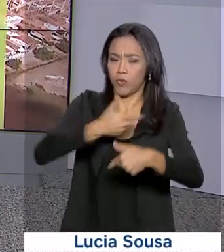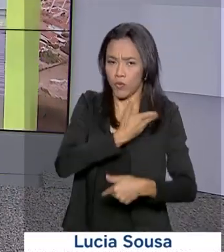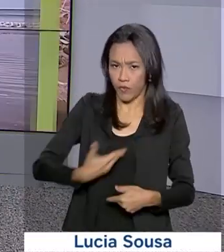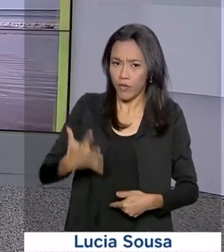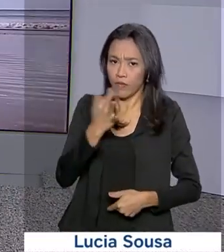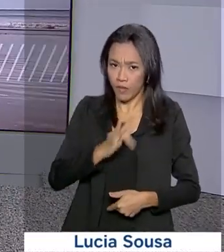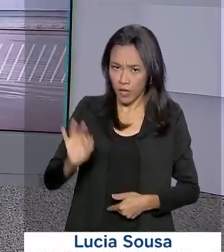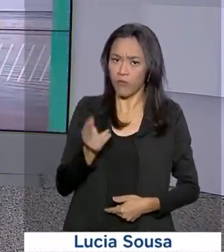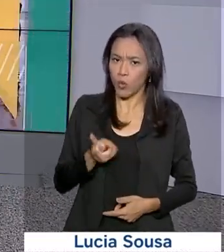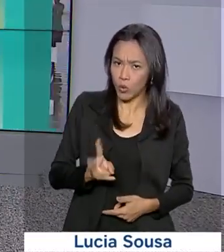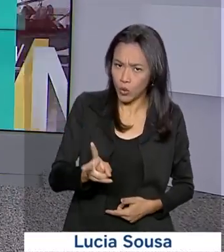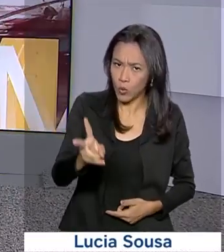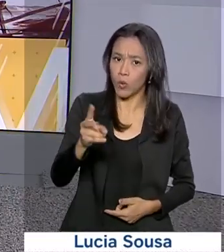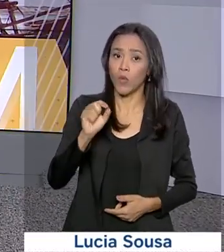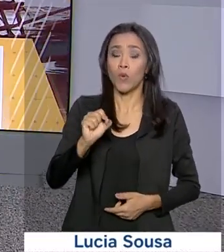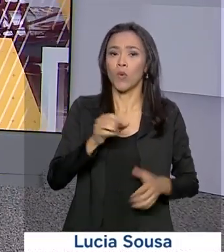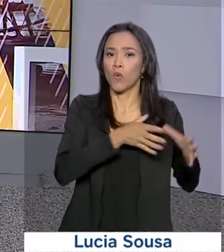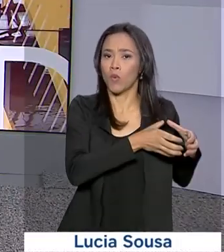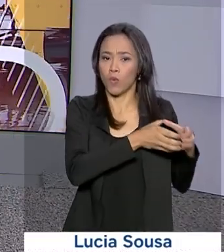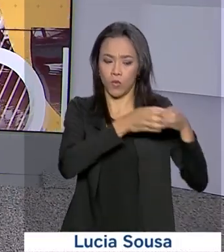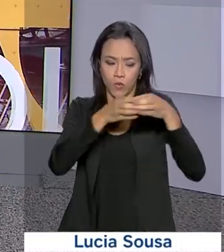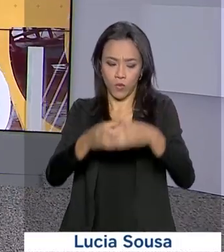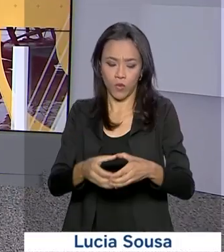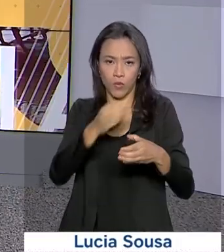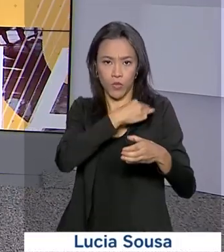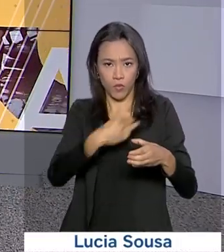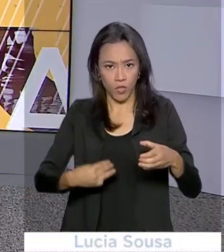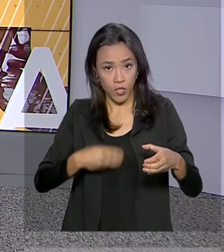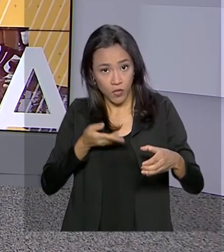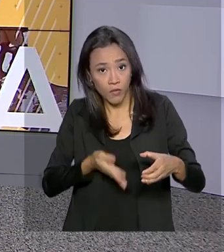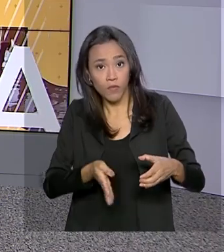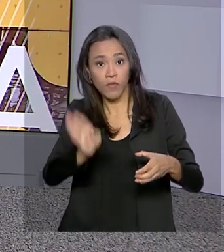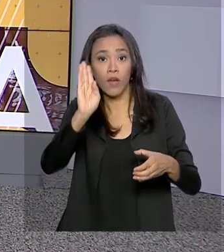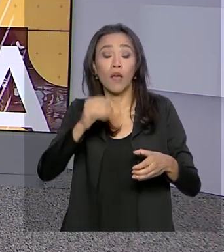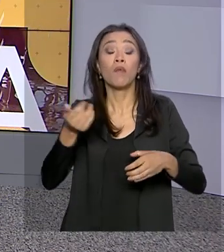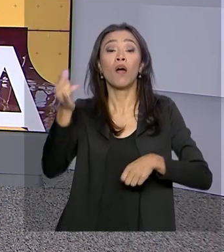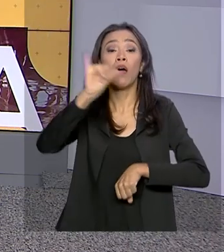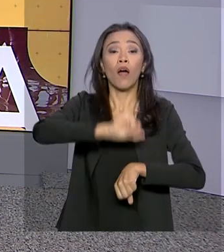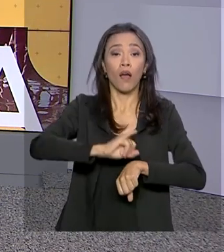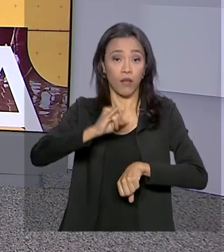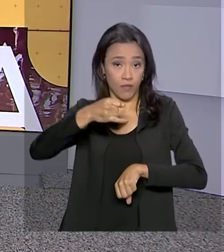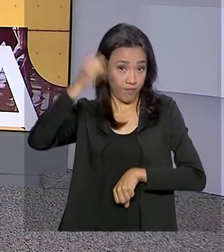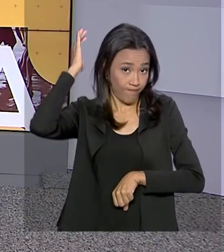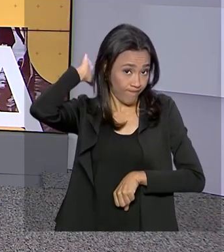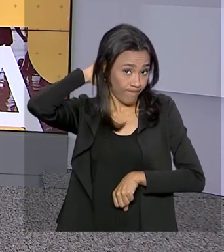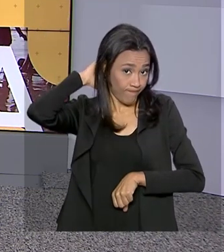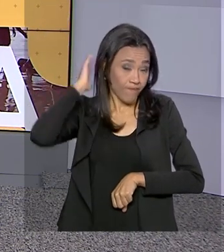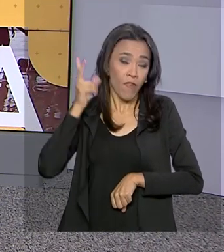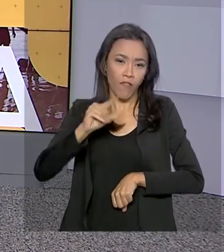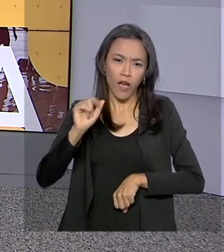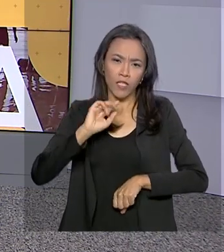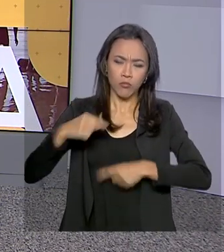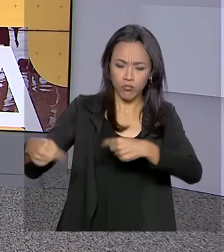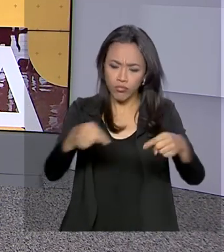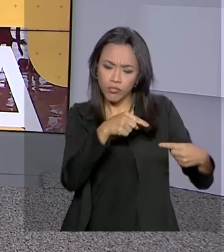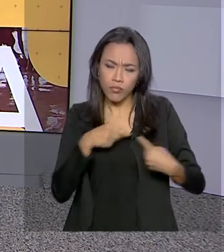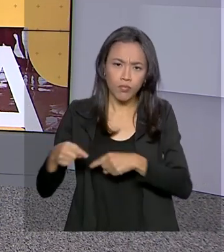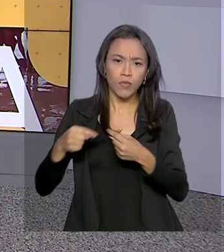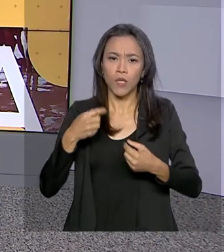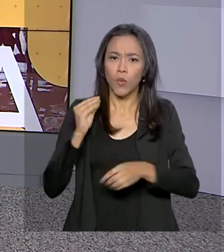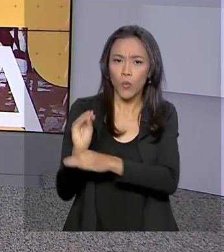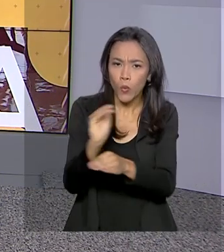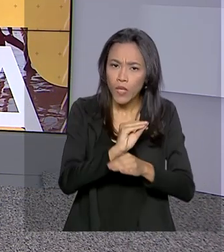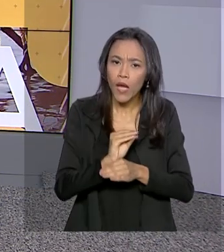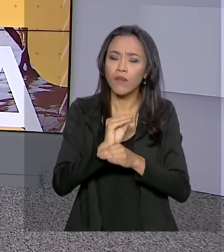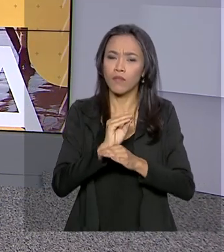continuam. Uma comitiva de ministros viaja para Belém, no Pará. Eles vão discutir preservação e o desenvolvimento da região